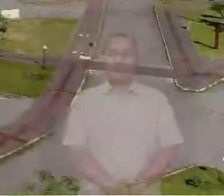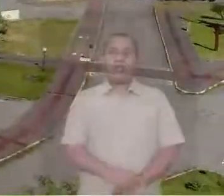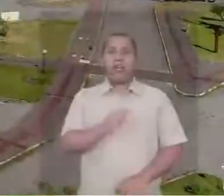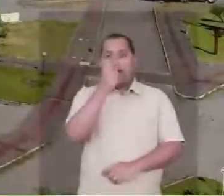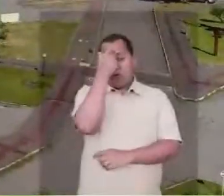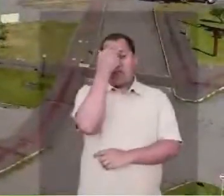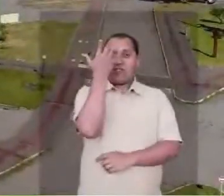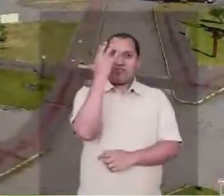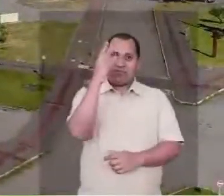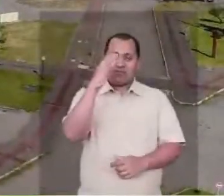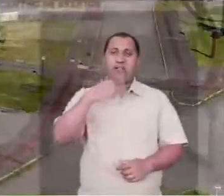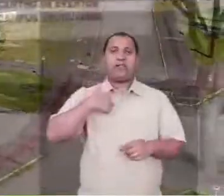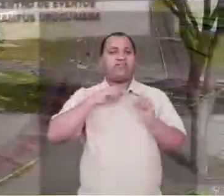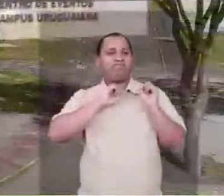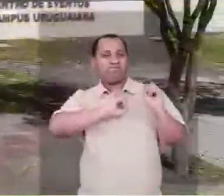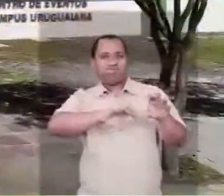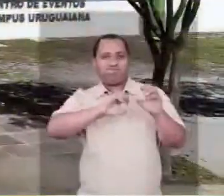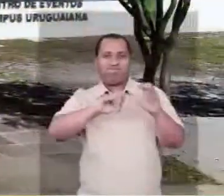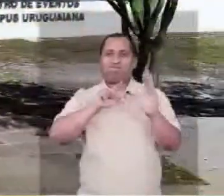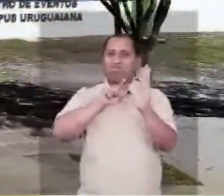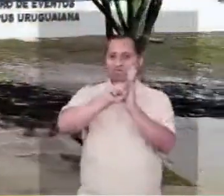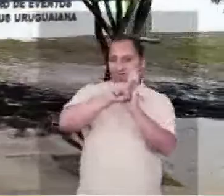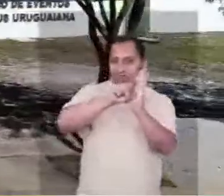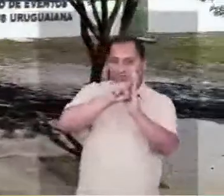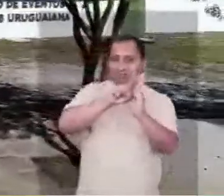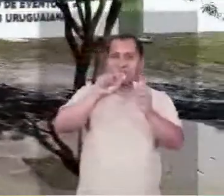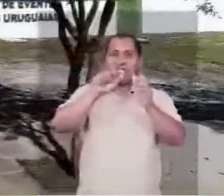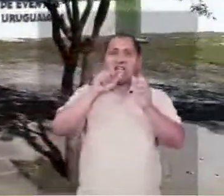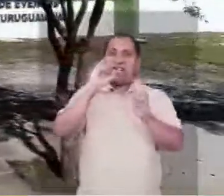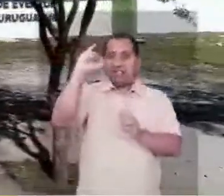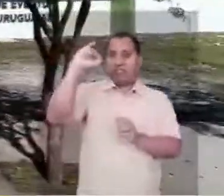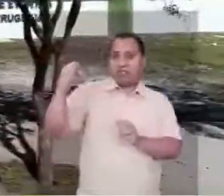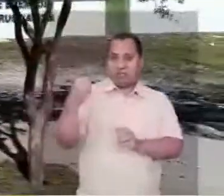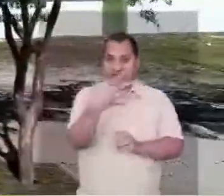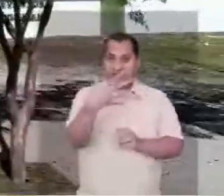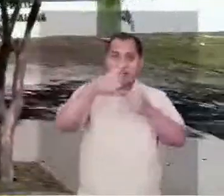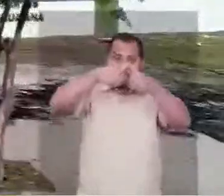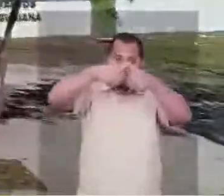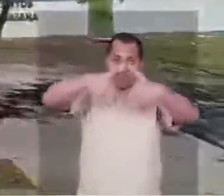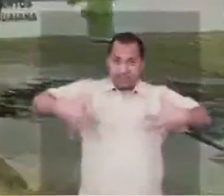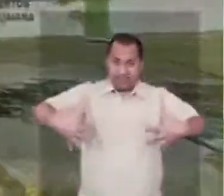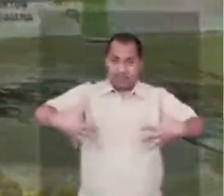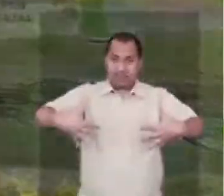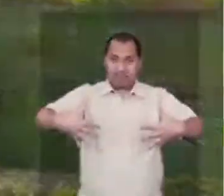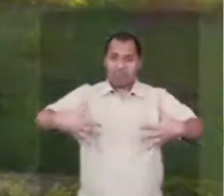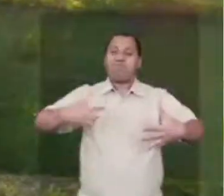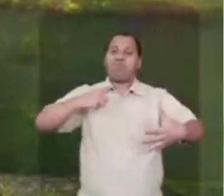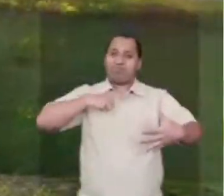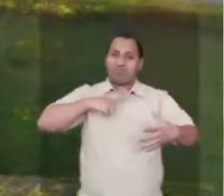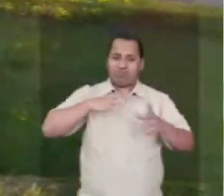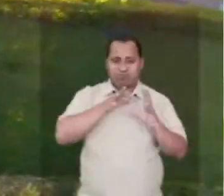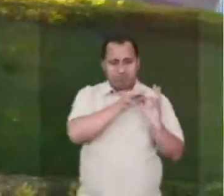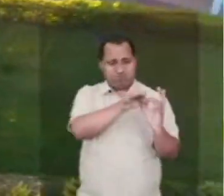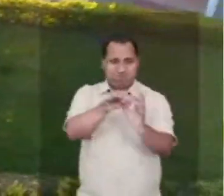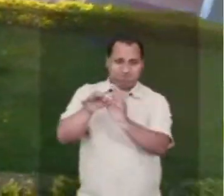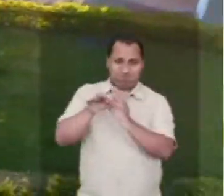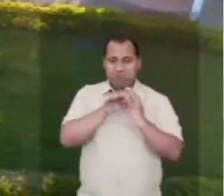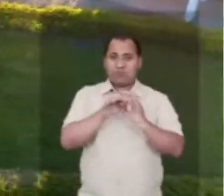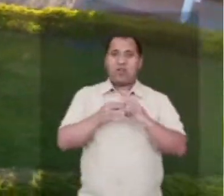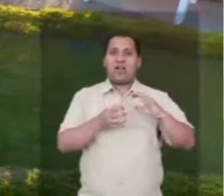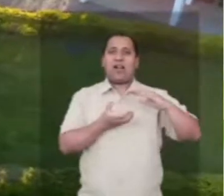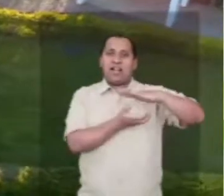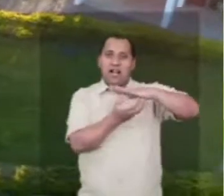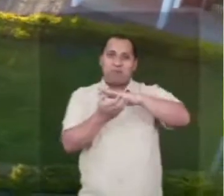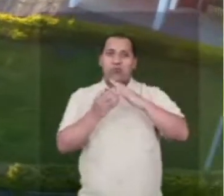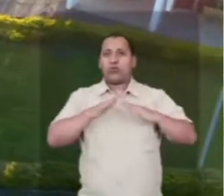Na Unipampa, o ensino, a pesquisa, a inovação e a extensão, se integram, se